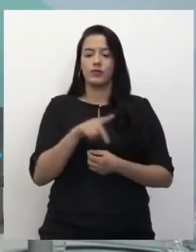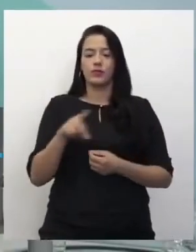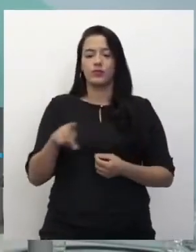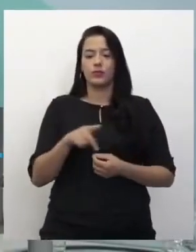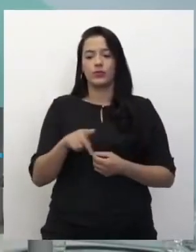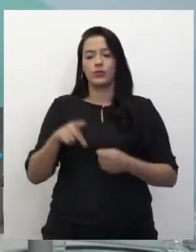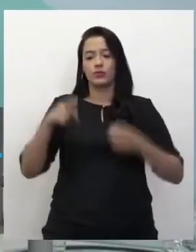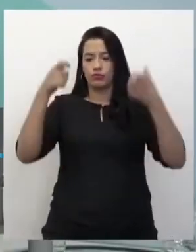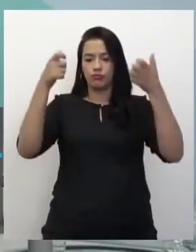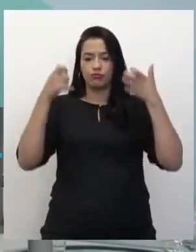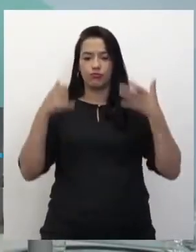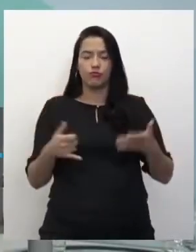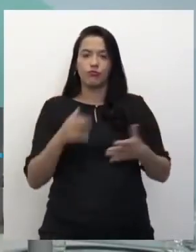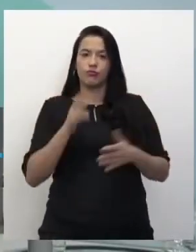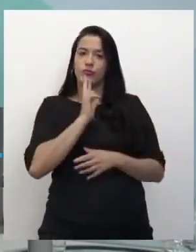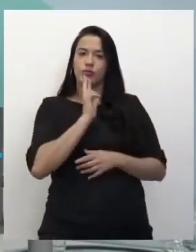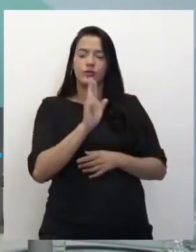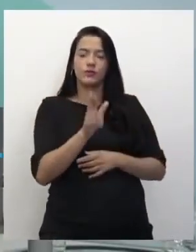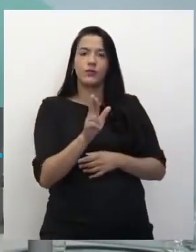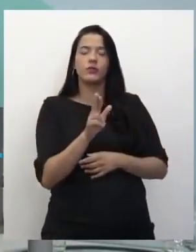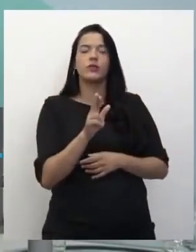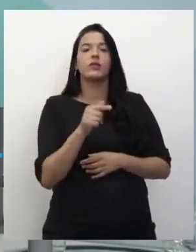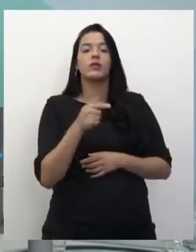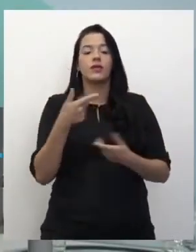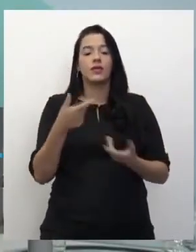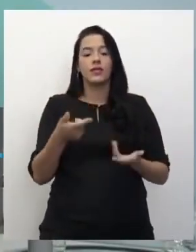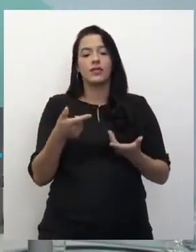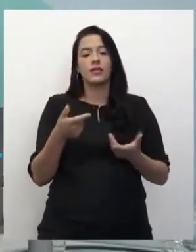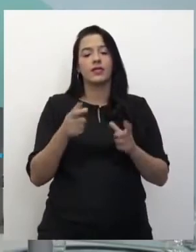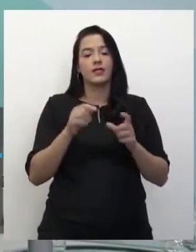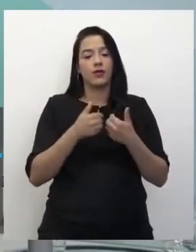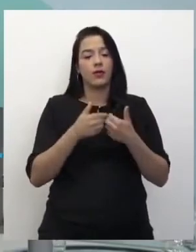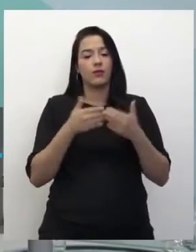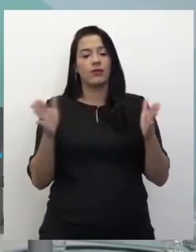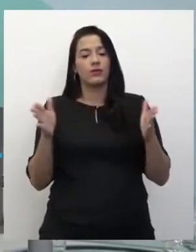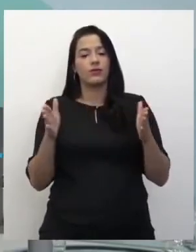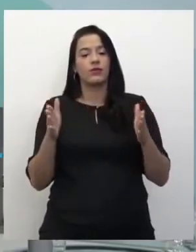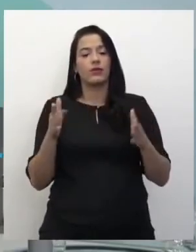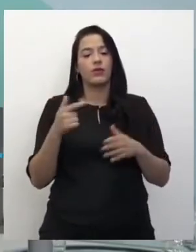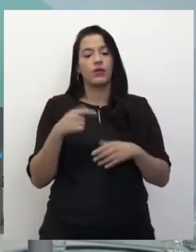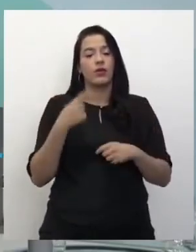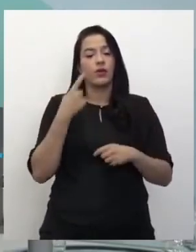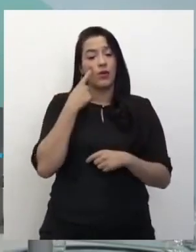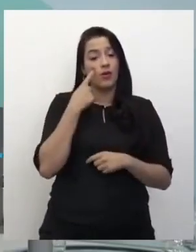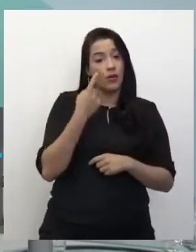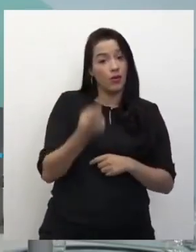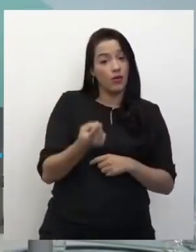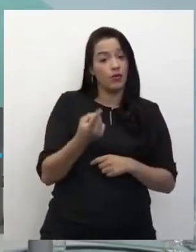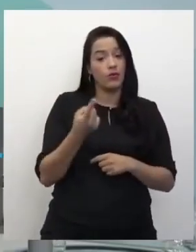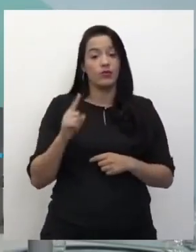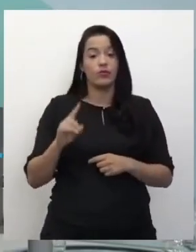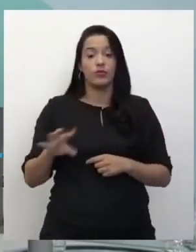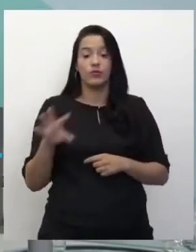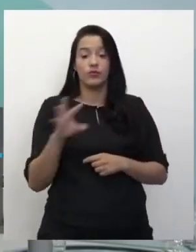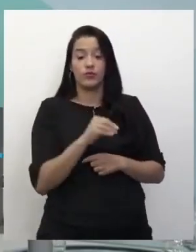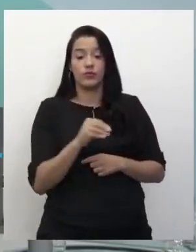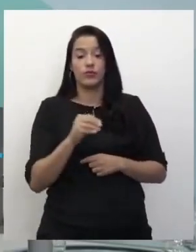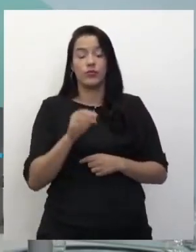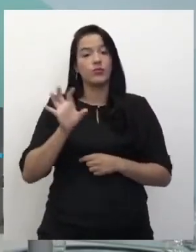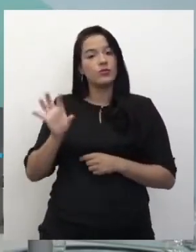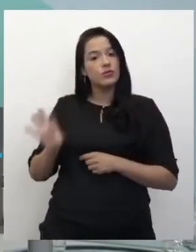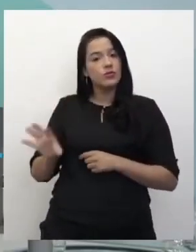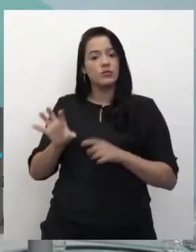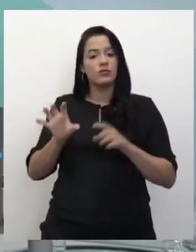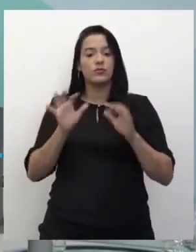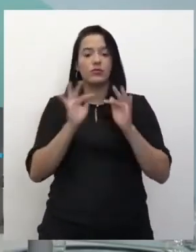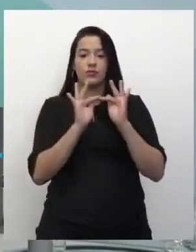colocando essa resposta, nesse comentário, ele deu essa abertura para a gente de falar. Olha só como o sentido do